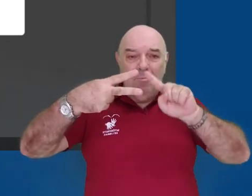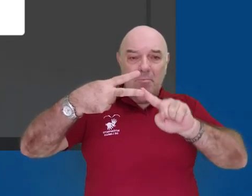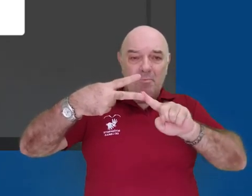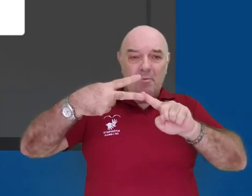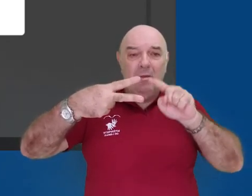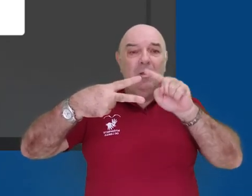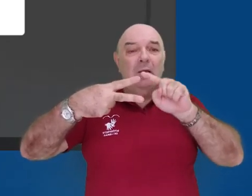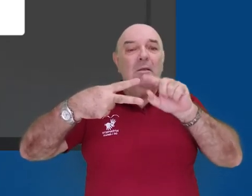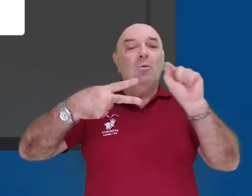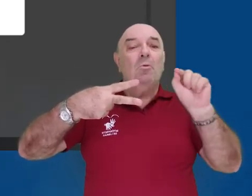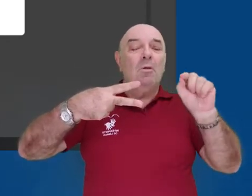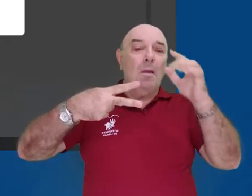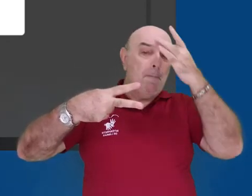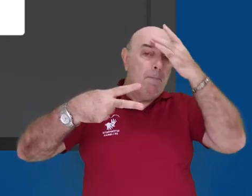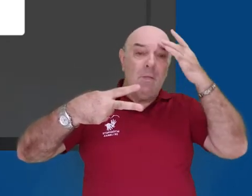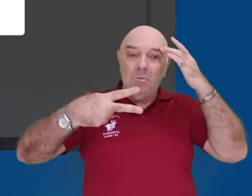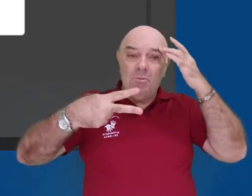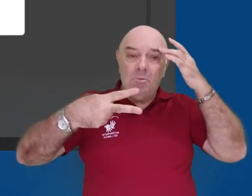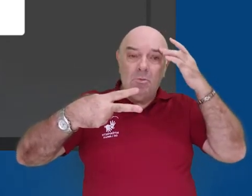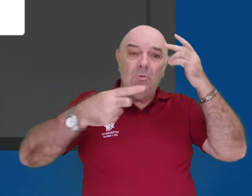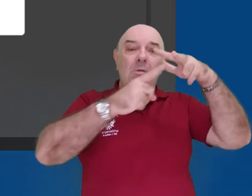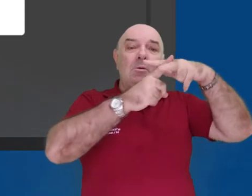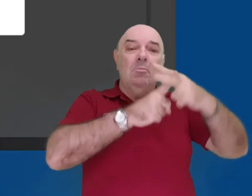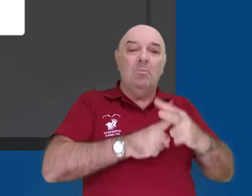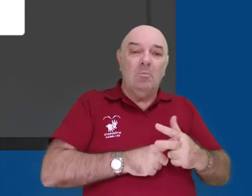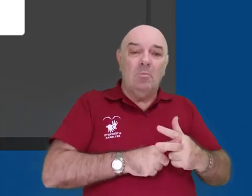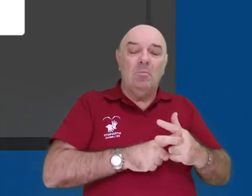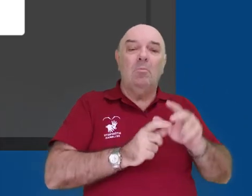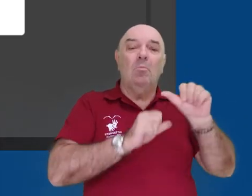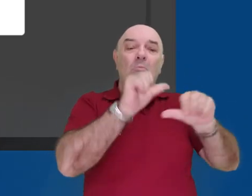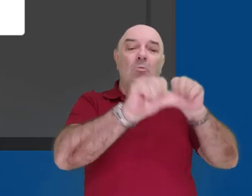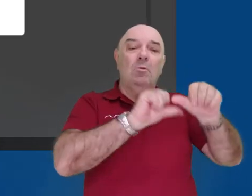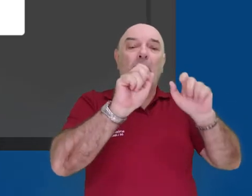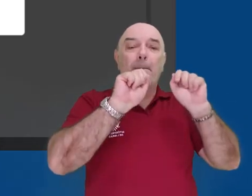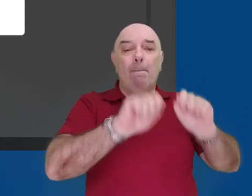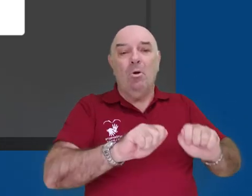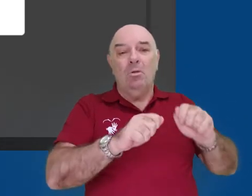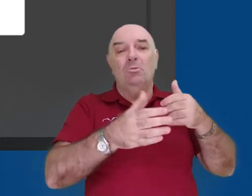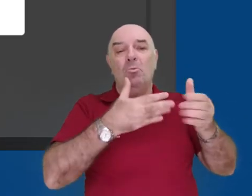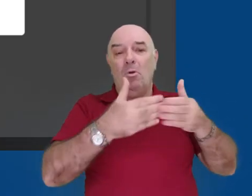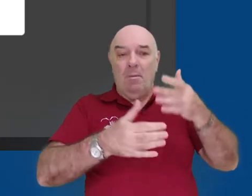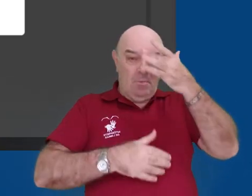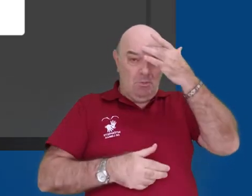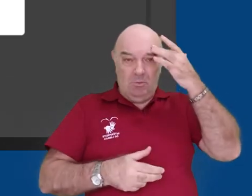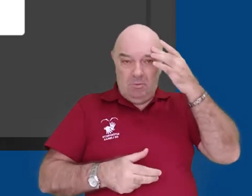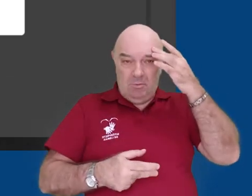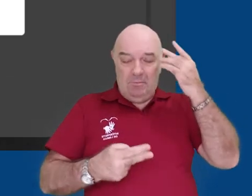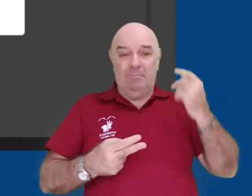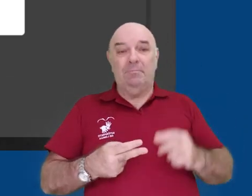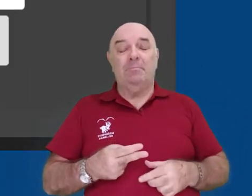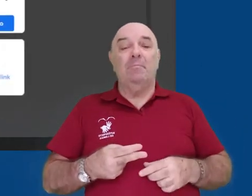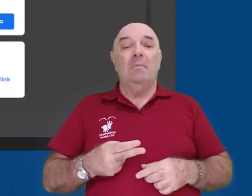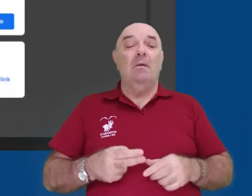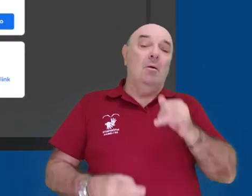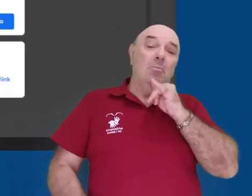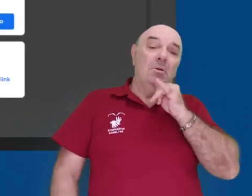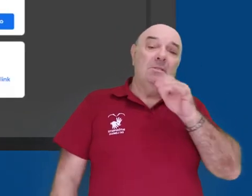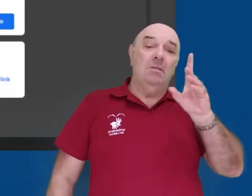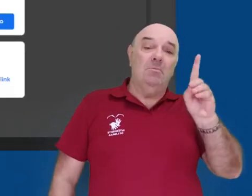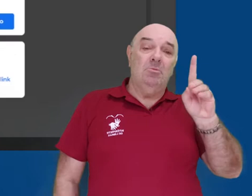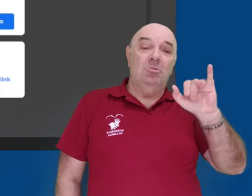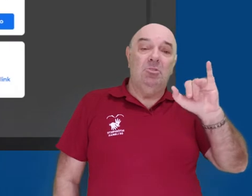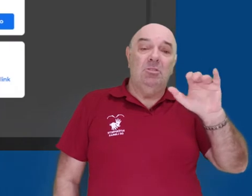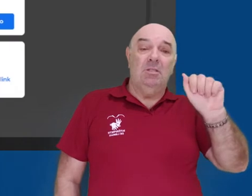podem posteriormente mudar as permissões de terceiros para editores também. Aqui, por exemplo, a Diana